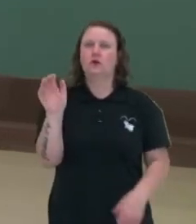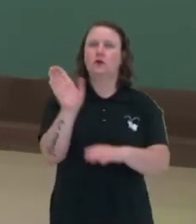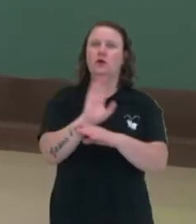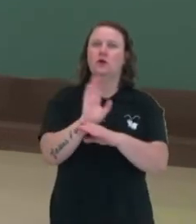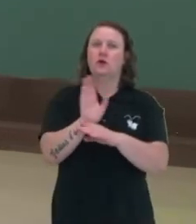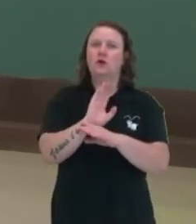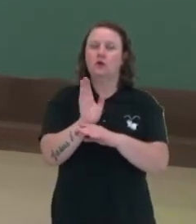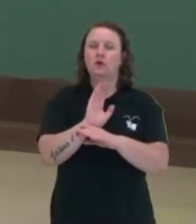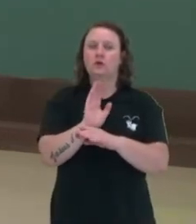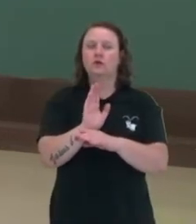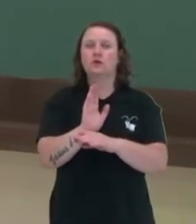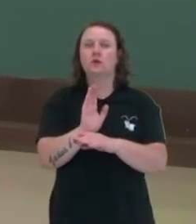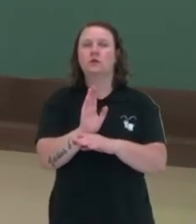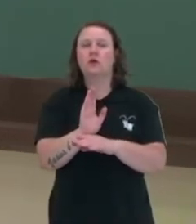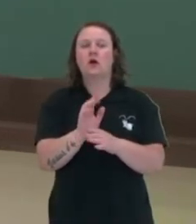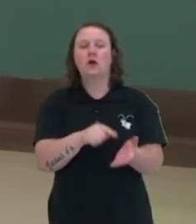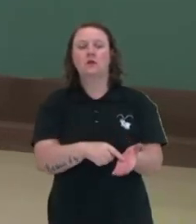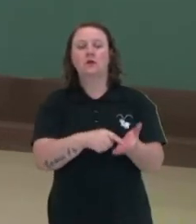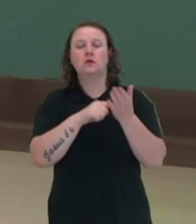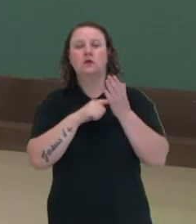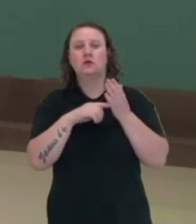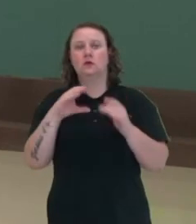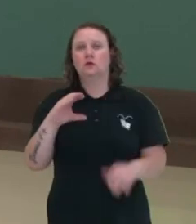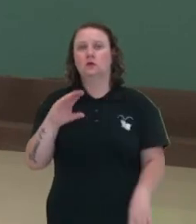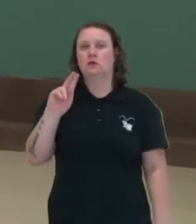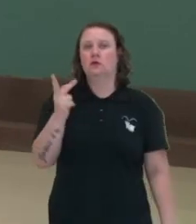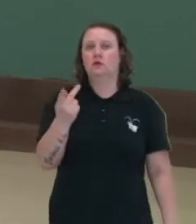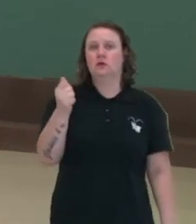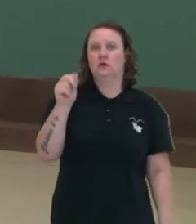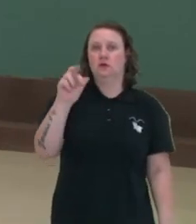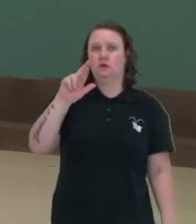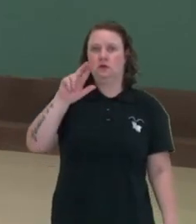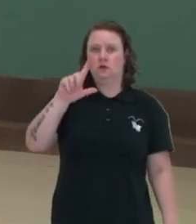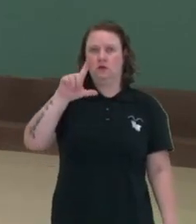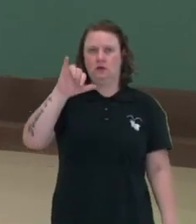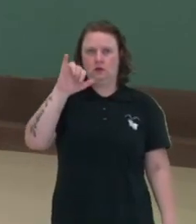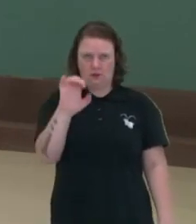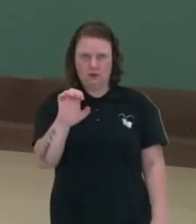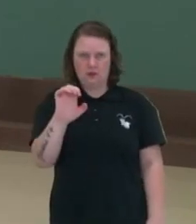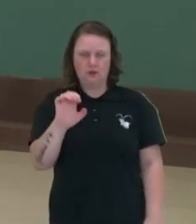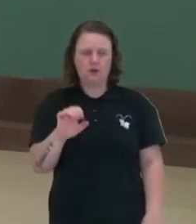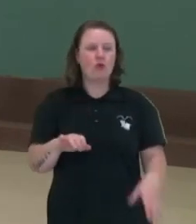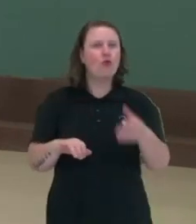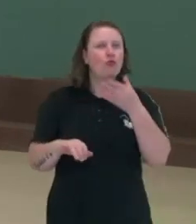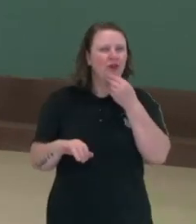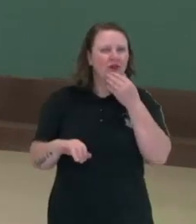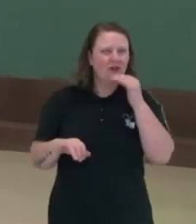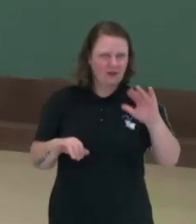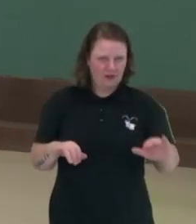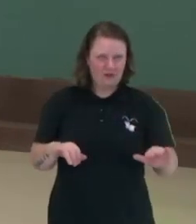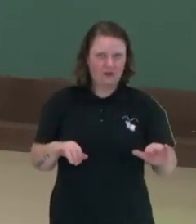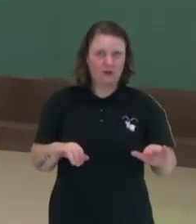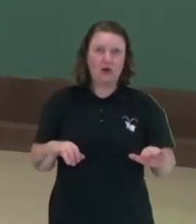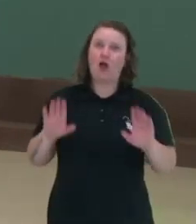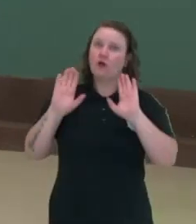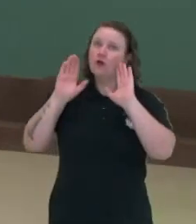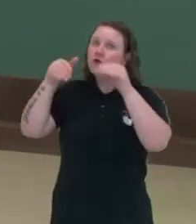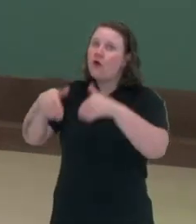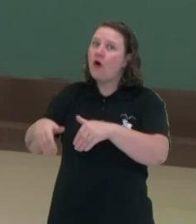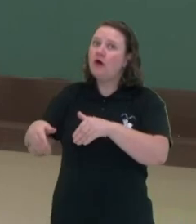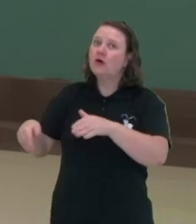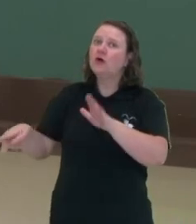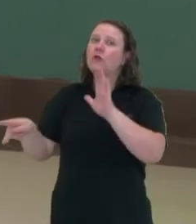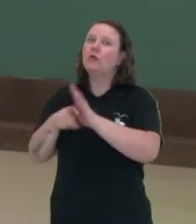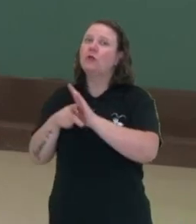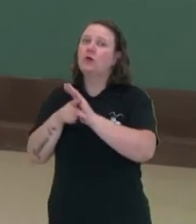de Charlie, então, é mais explorada. E já no de 2005, o foco é no William Onkel. Neste